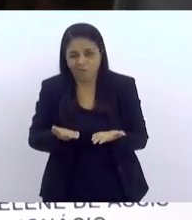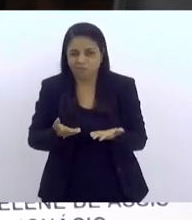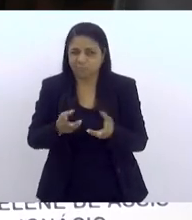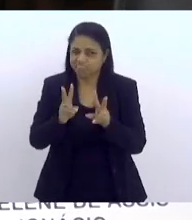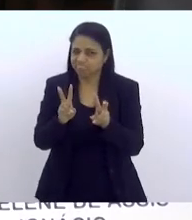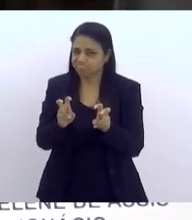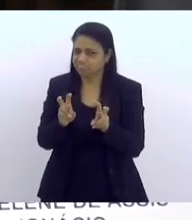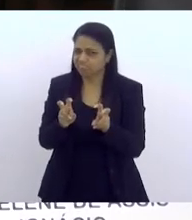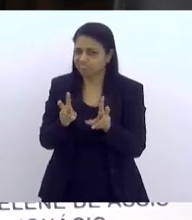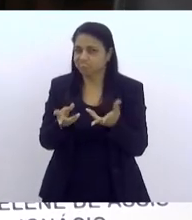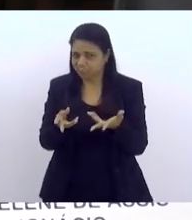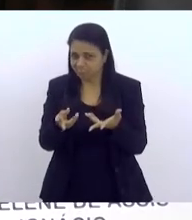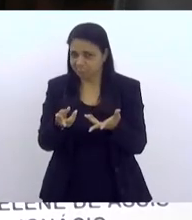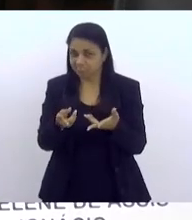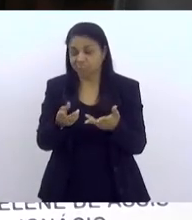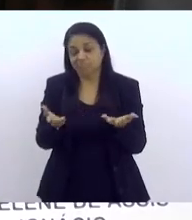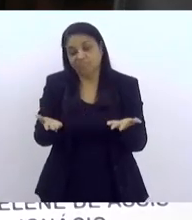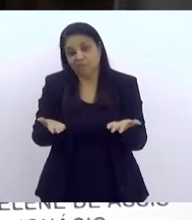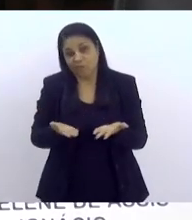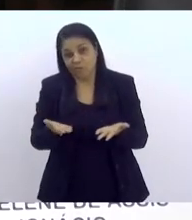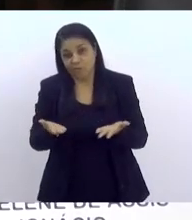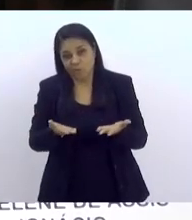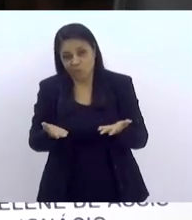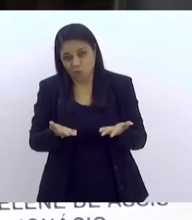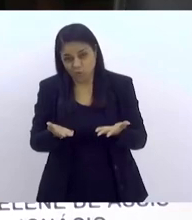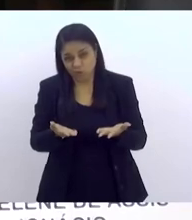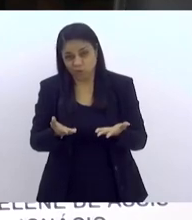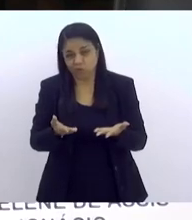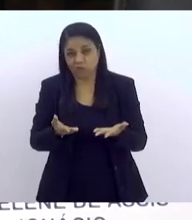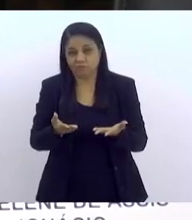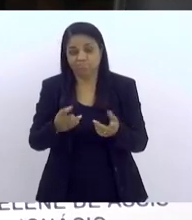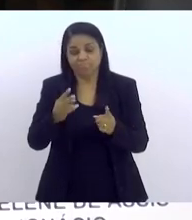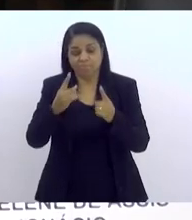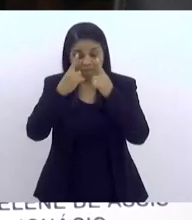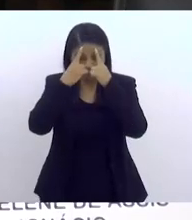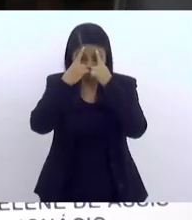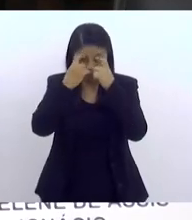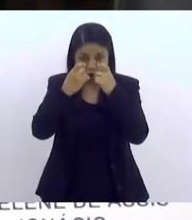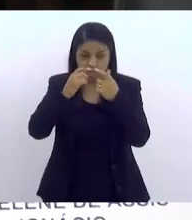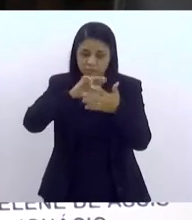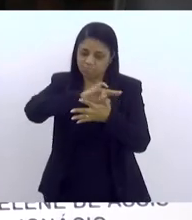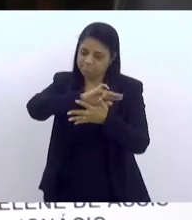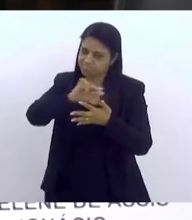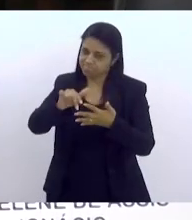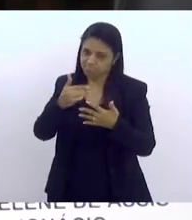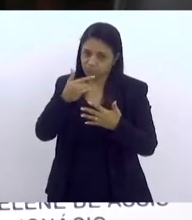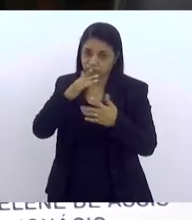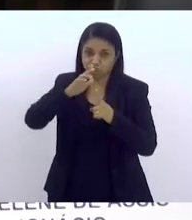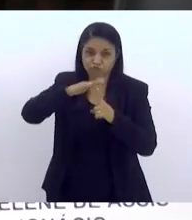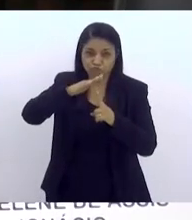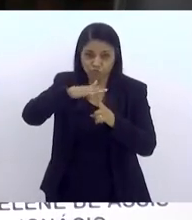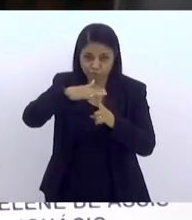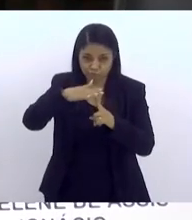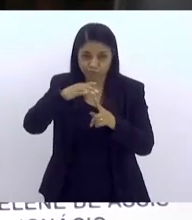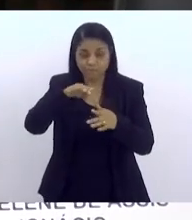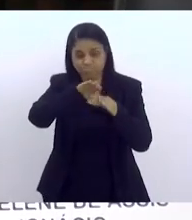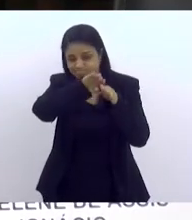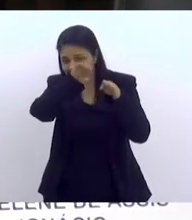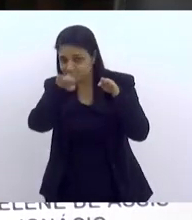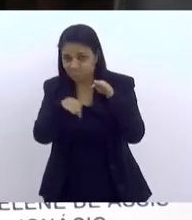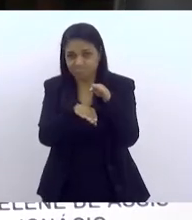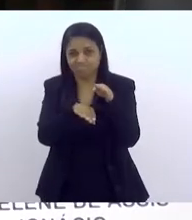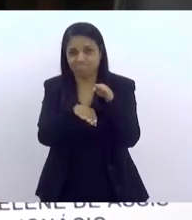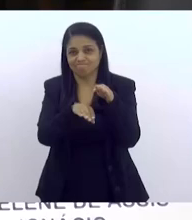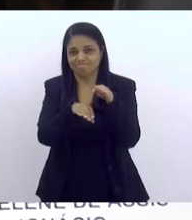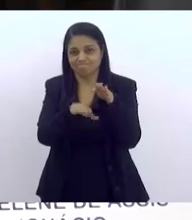hoje nós temos uma outra forma de violência, porque, num contexto de desigualdade, a